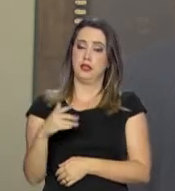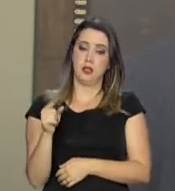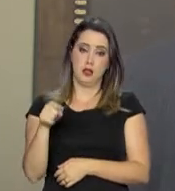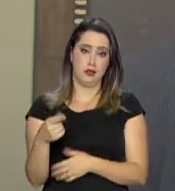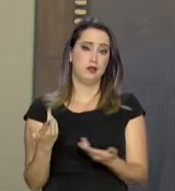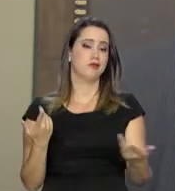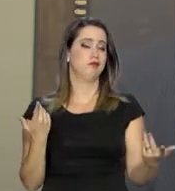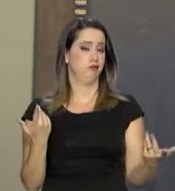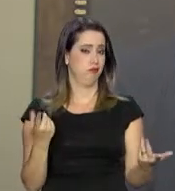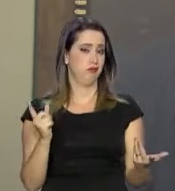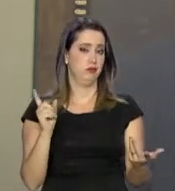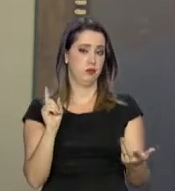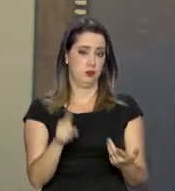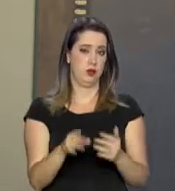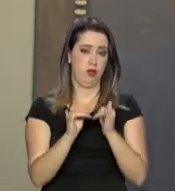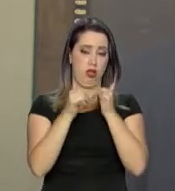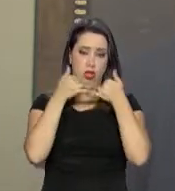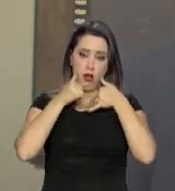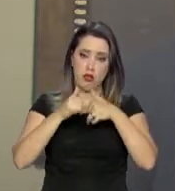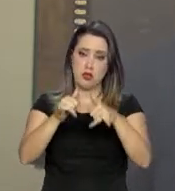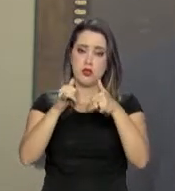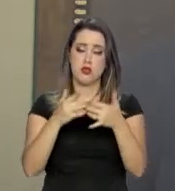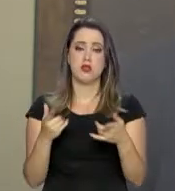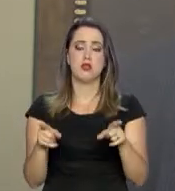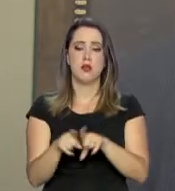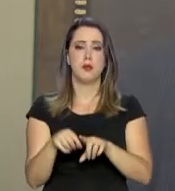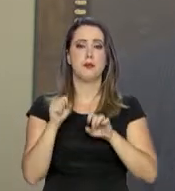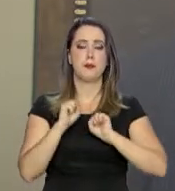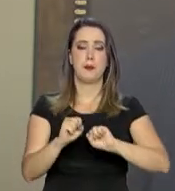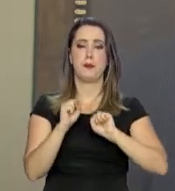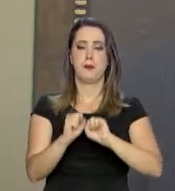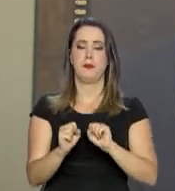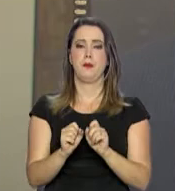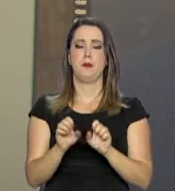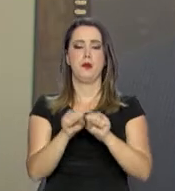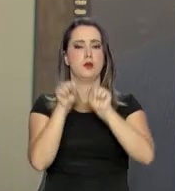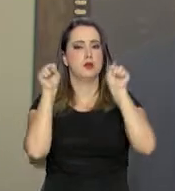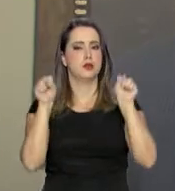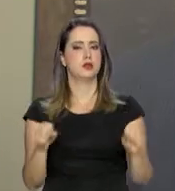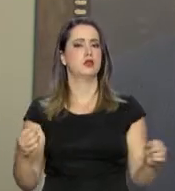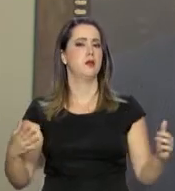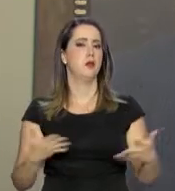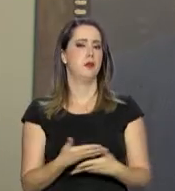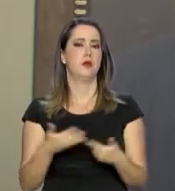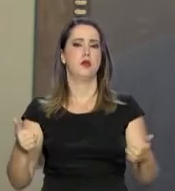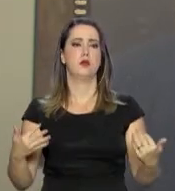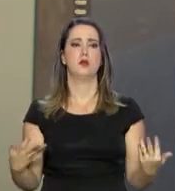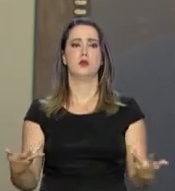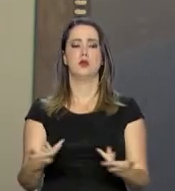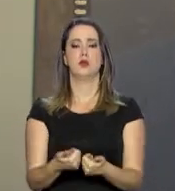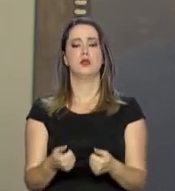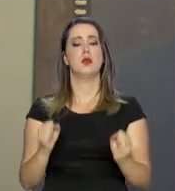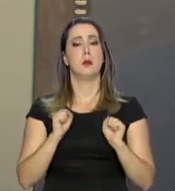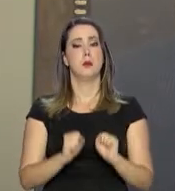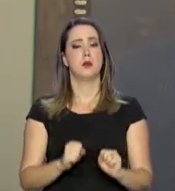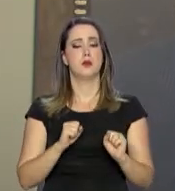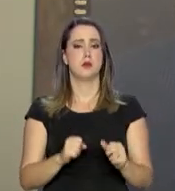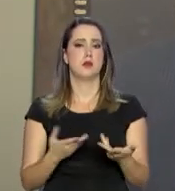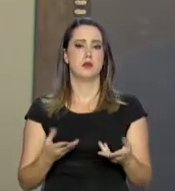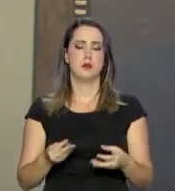no Brasil, mas também permitir que o sistema seja mais eficiente, que o sistema possa